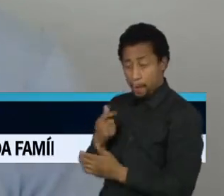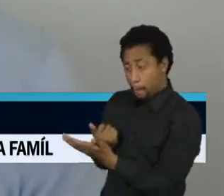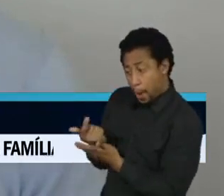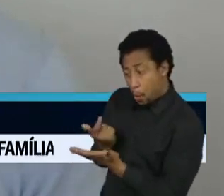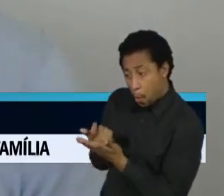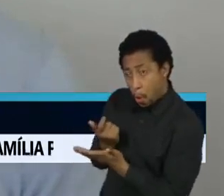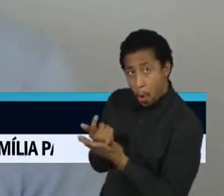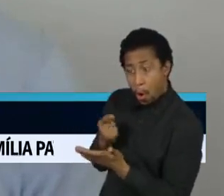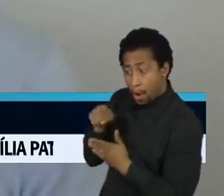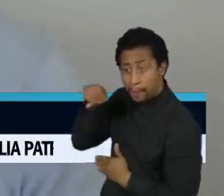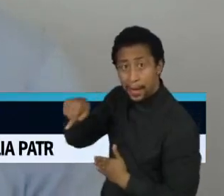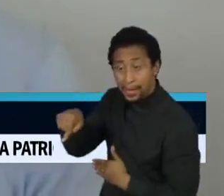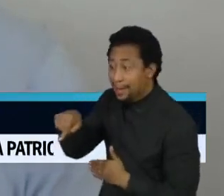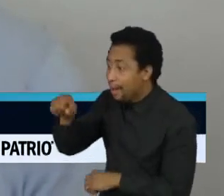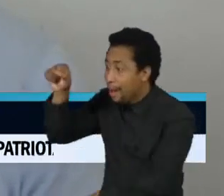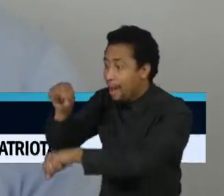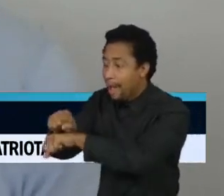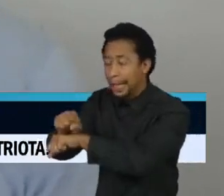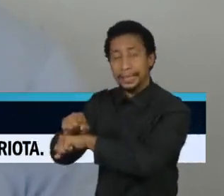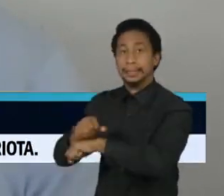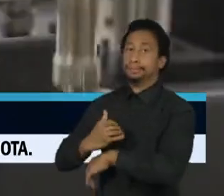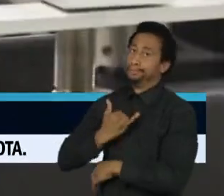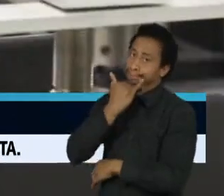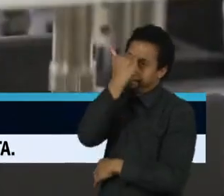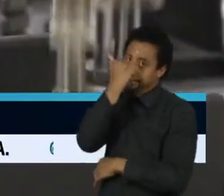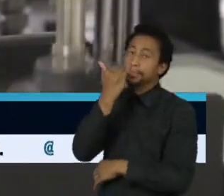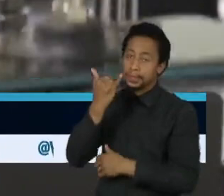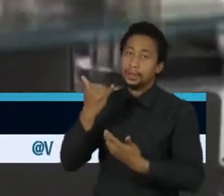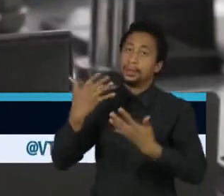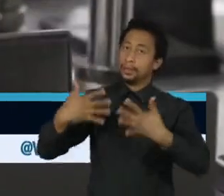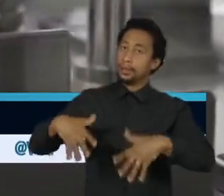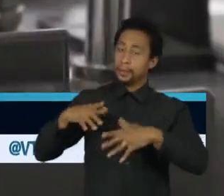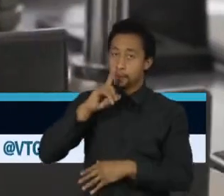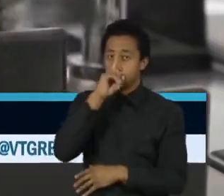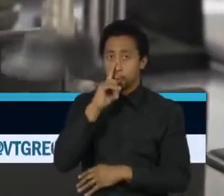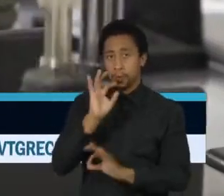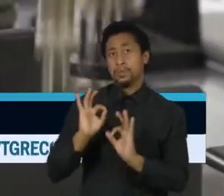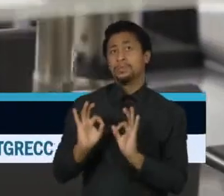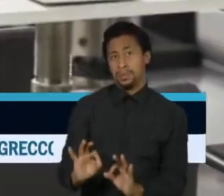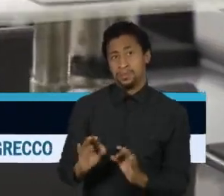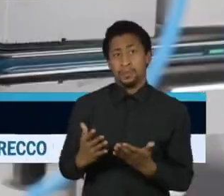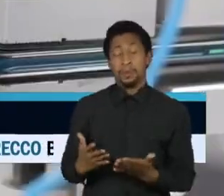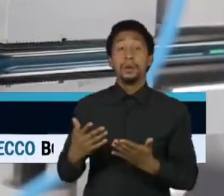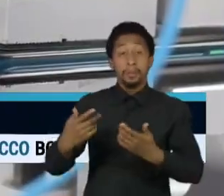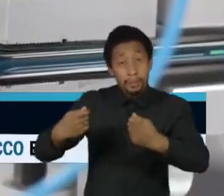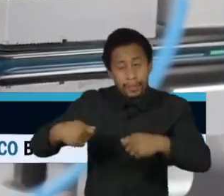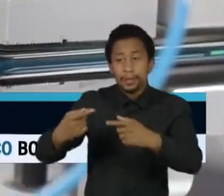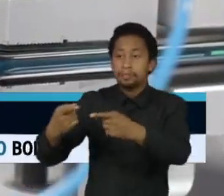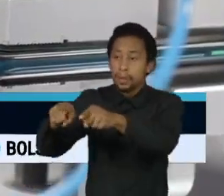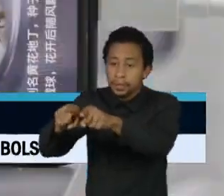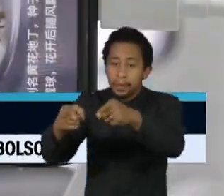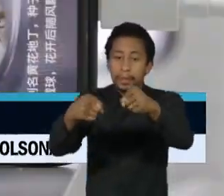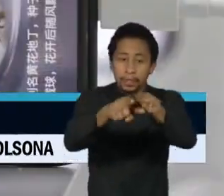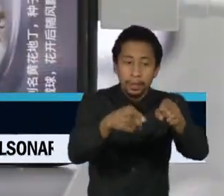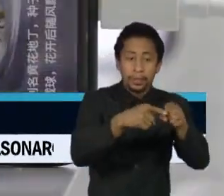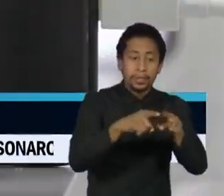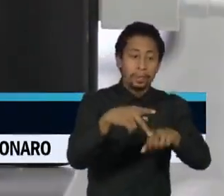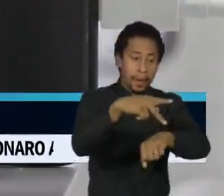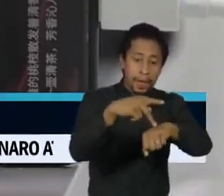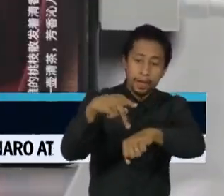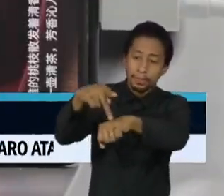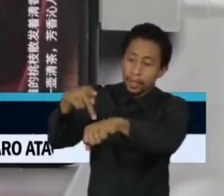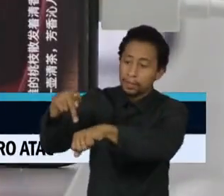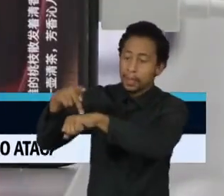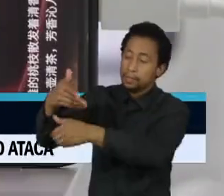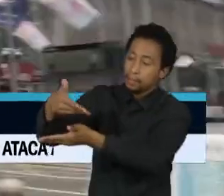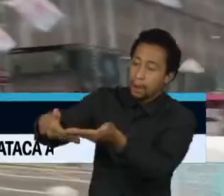um risco muito elevado. Nesses casos extremos, é você diversificar mercados, não depender demais de um